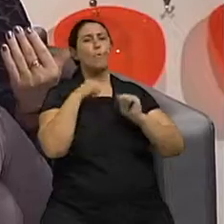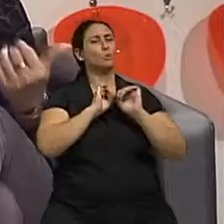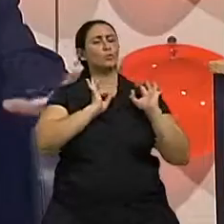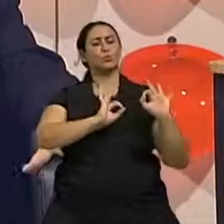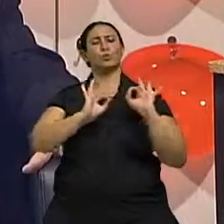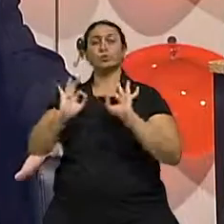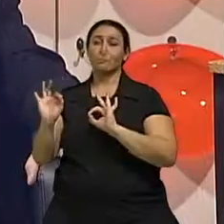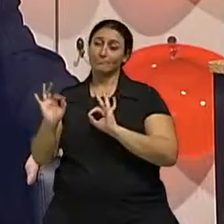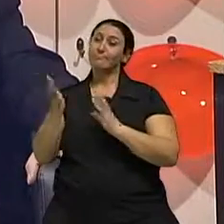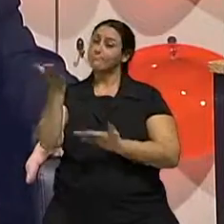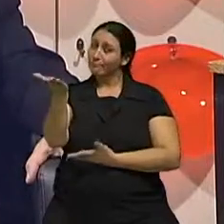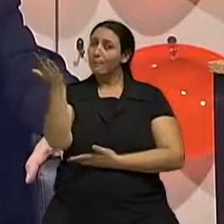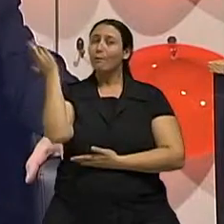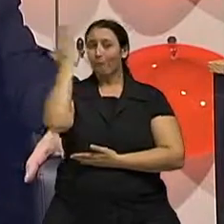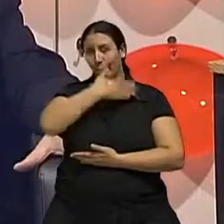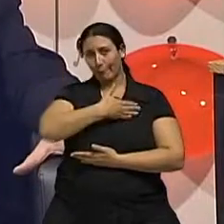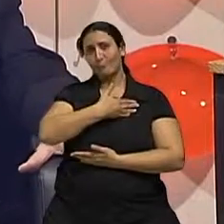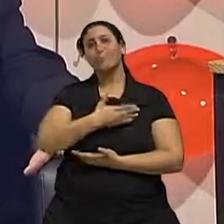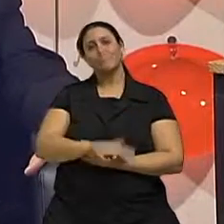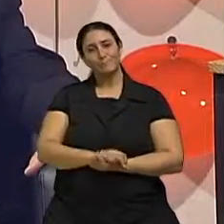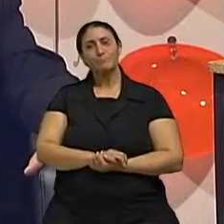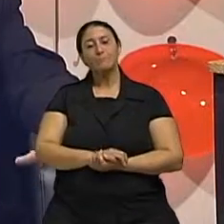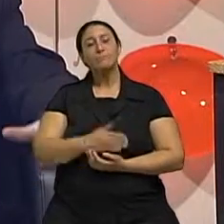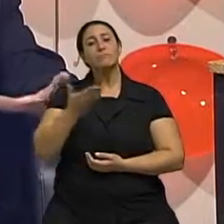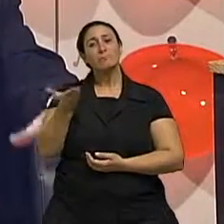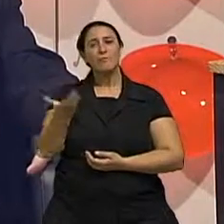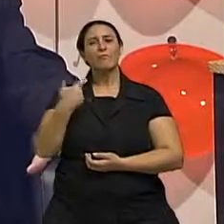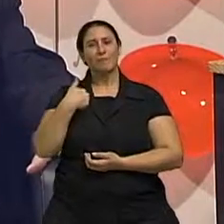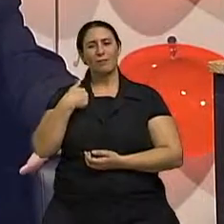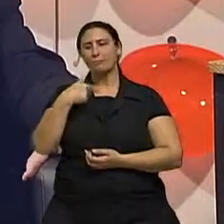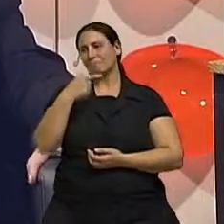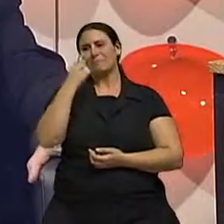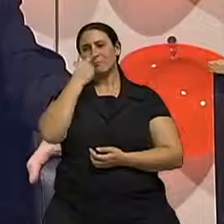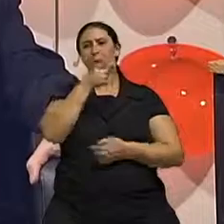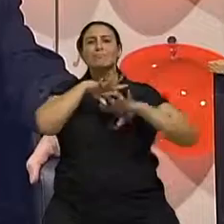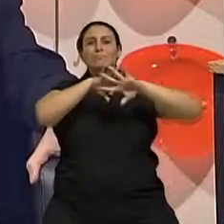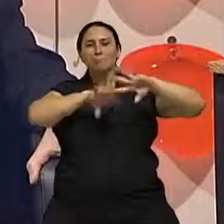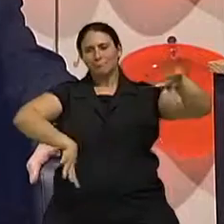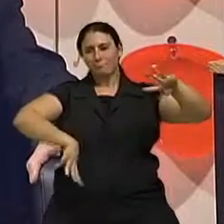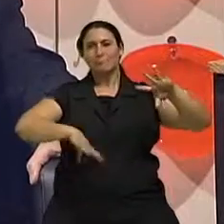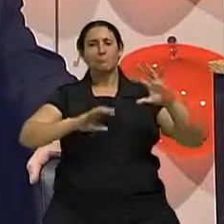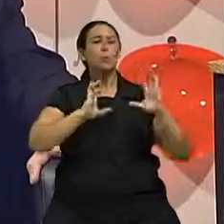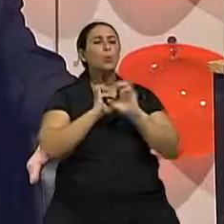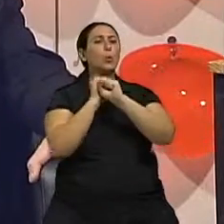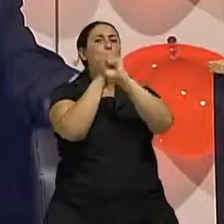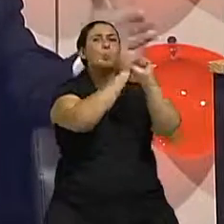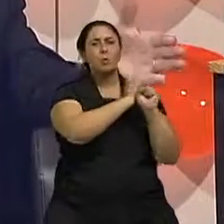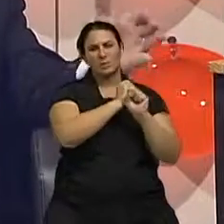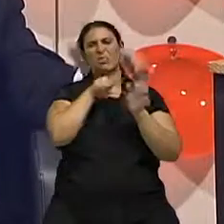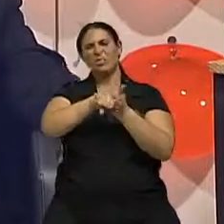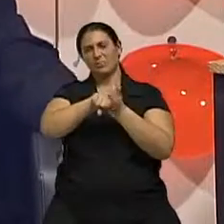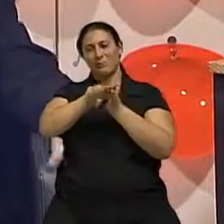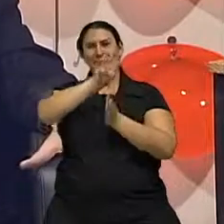O que prova isso, ontem até eu estava lendo umas estatísticas, que saiu agora uma nova pesquisa no site.